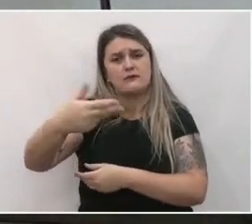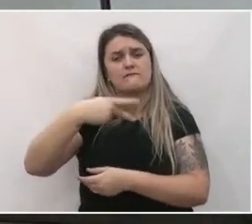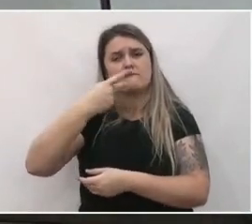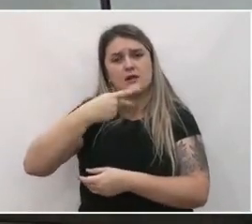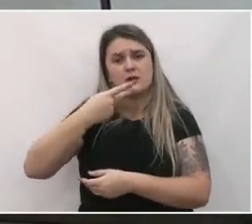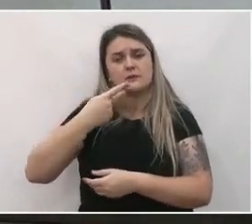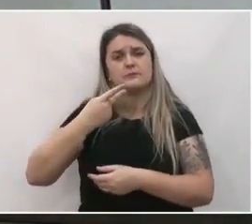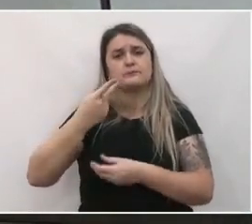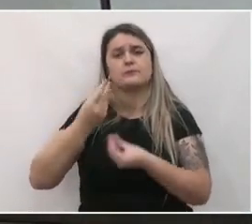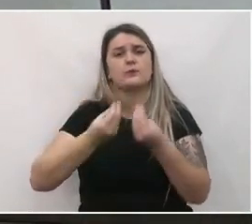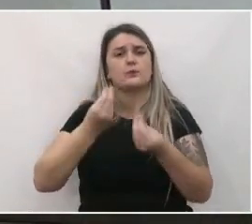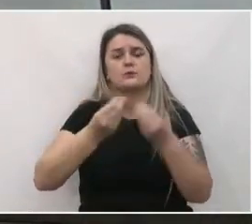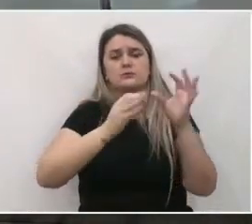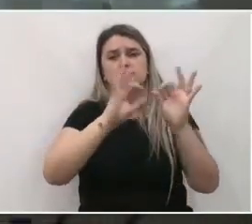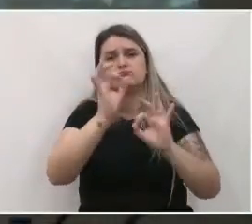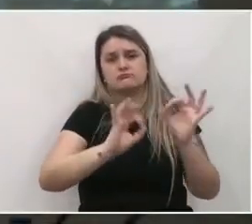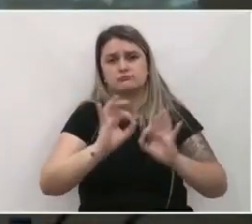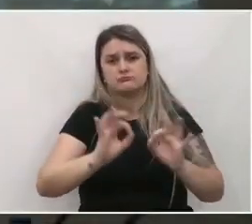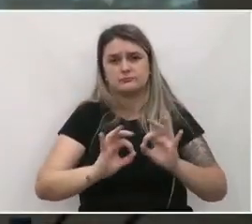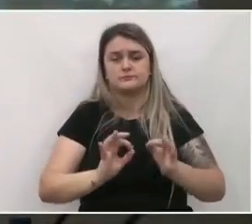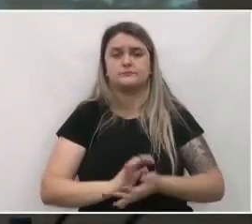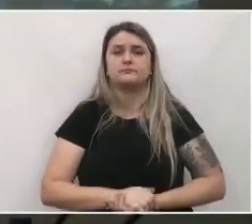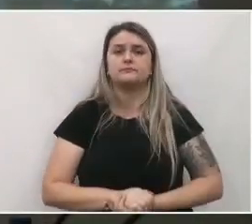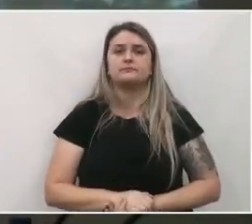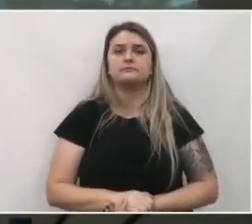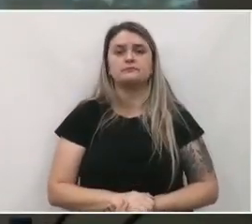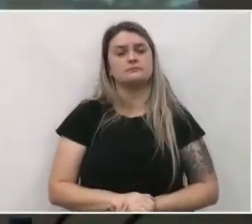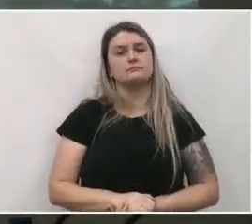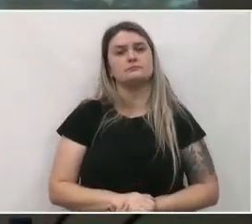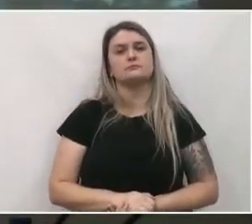de elaboração da revisão do plano diretor.